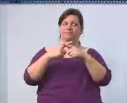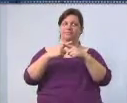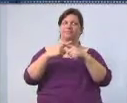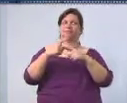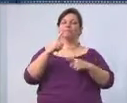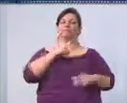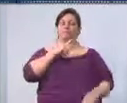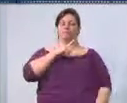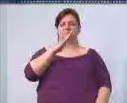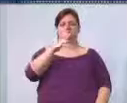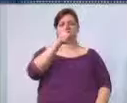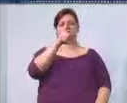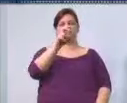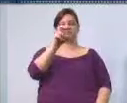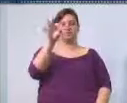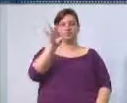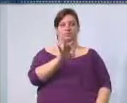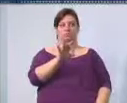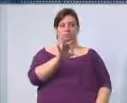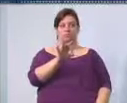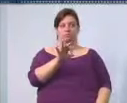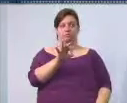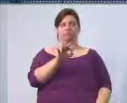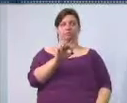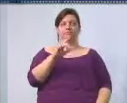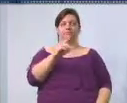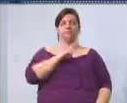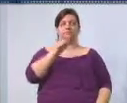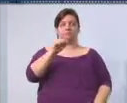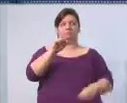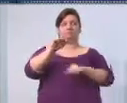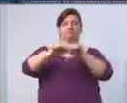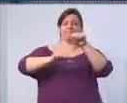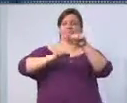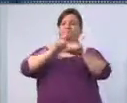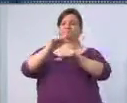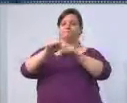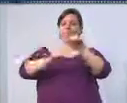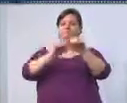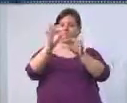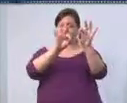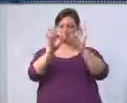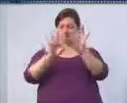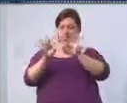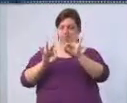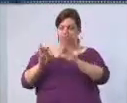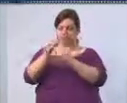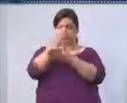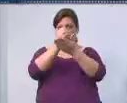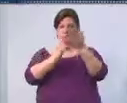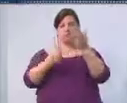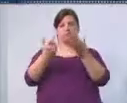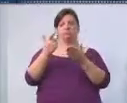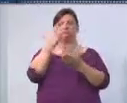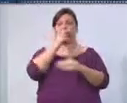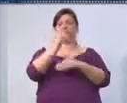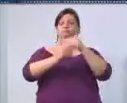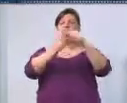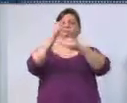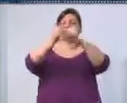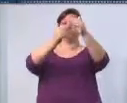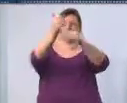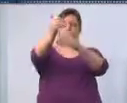a probabilidade de remanejamento orçamentar. Então, essas possibilidades de avanço ficaram